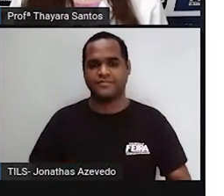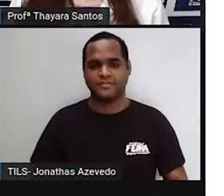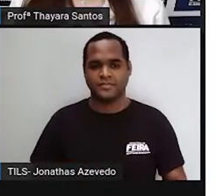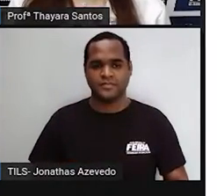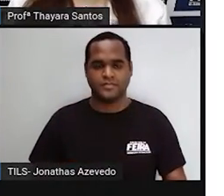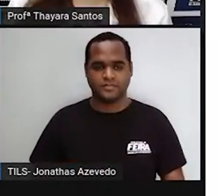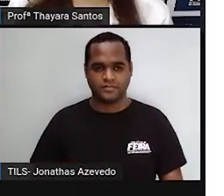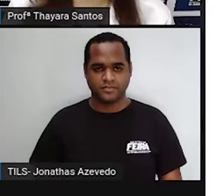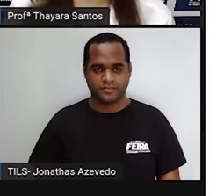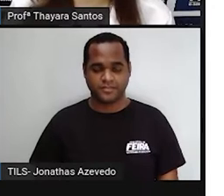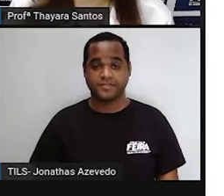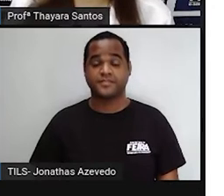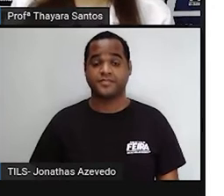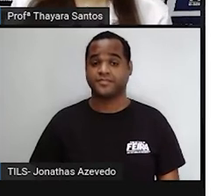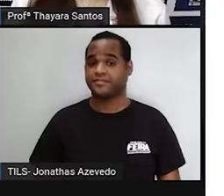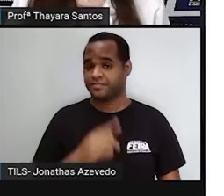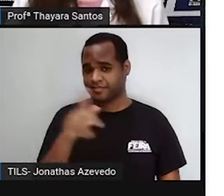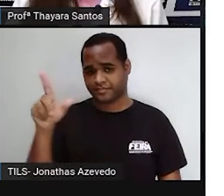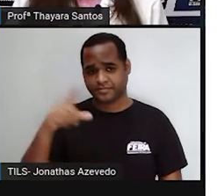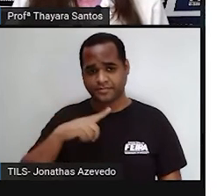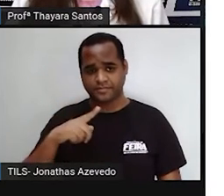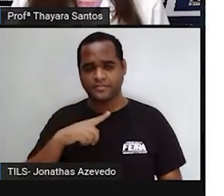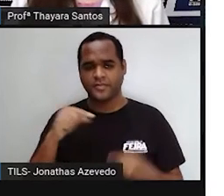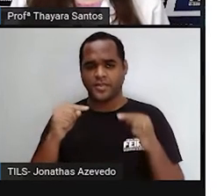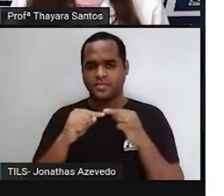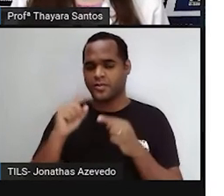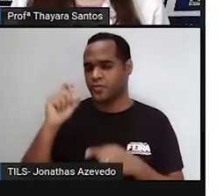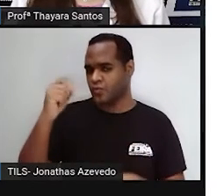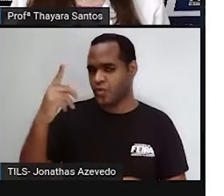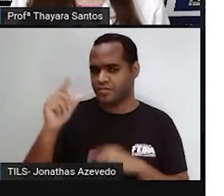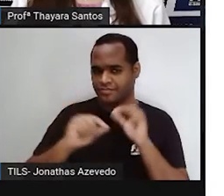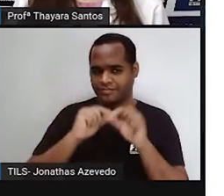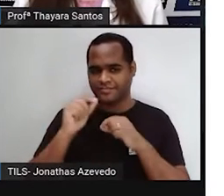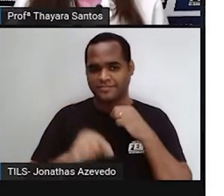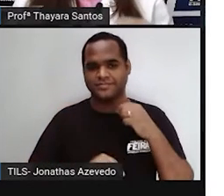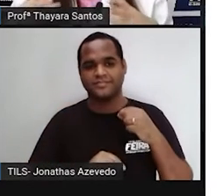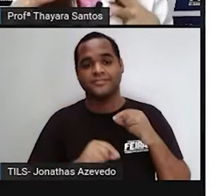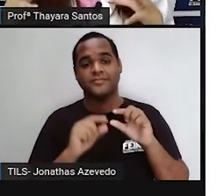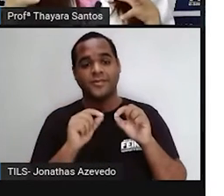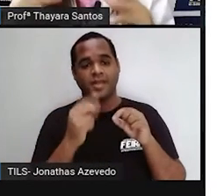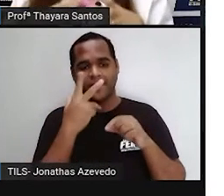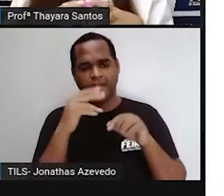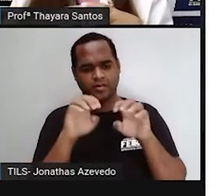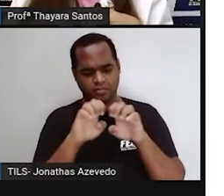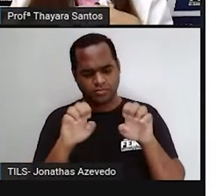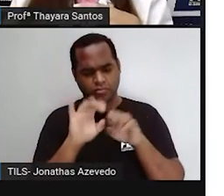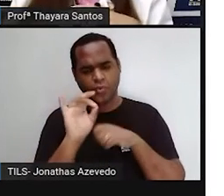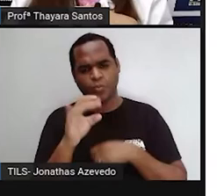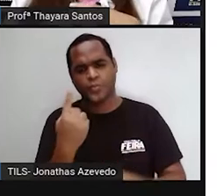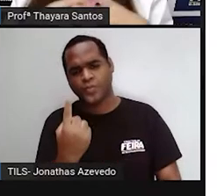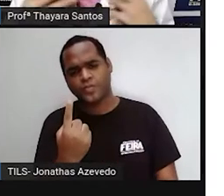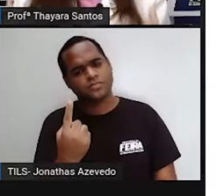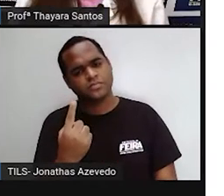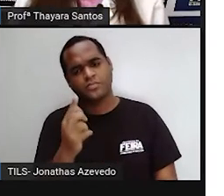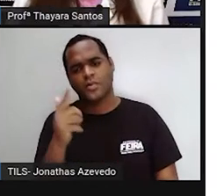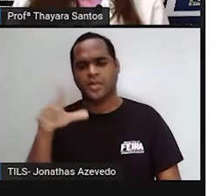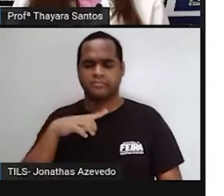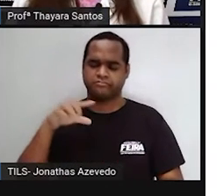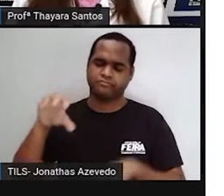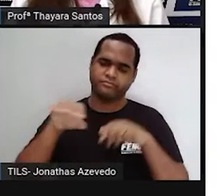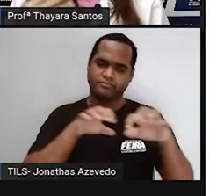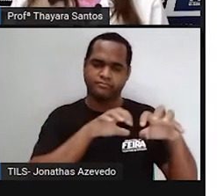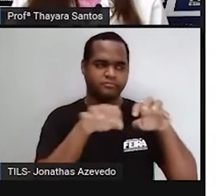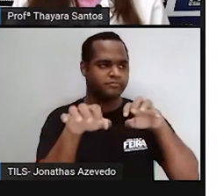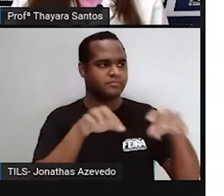E eu trouxe mais coisas aqui sobre o Sol. Então, o Sol, ele não é uma estrutura única. Ele tem algumas regiões.